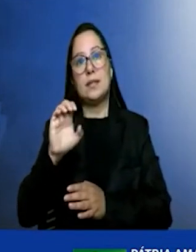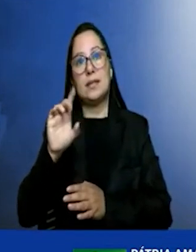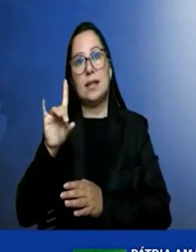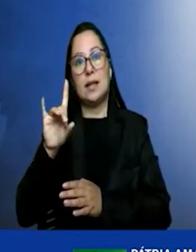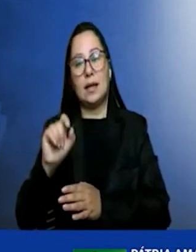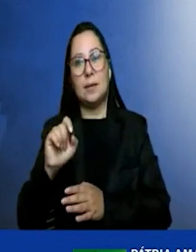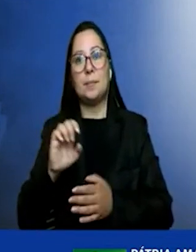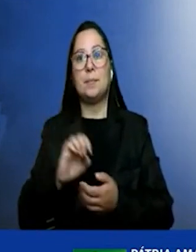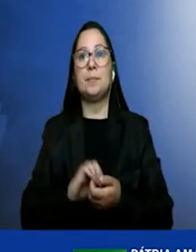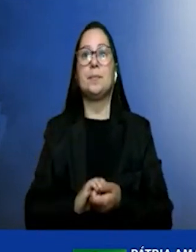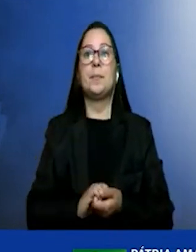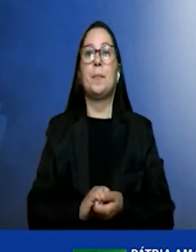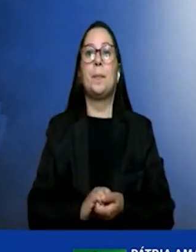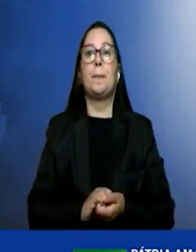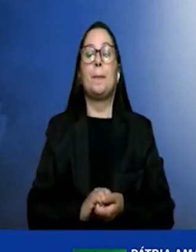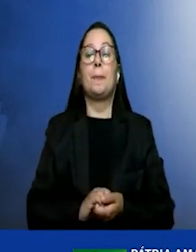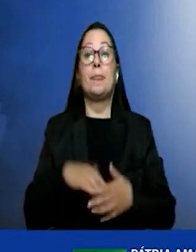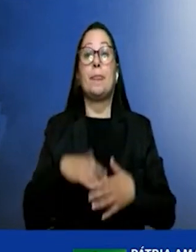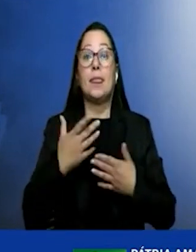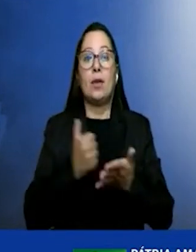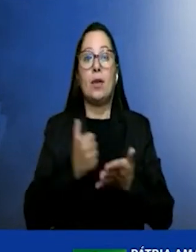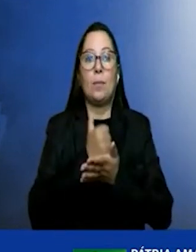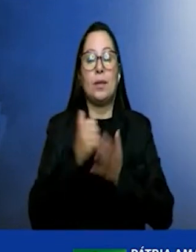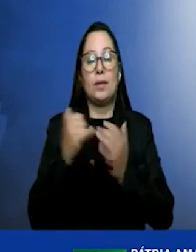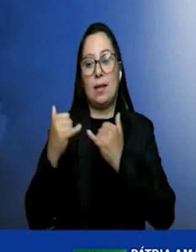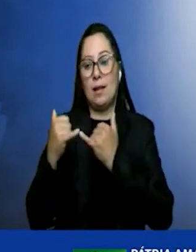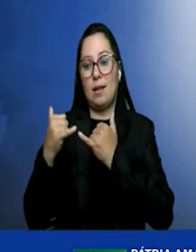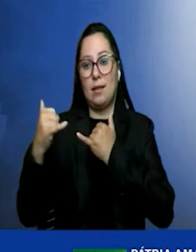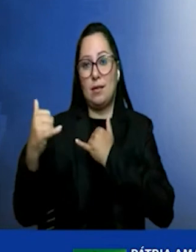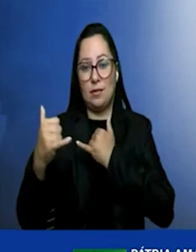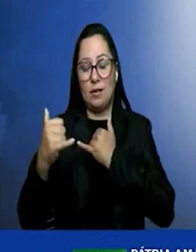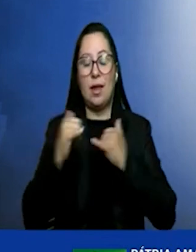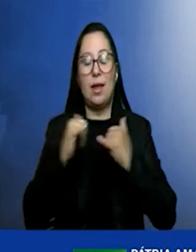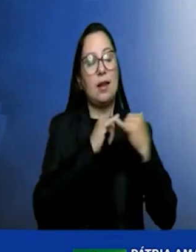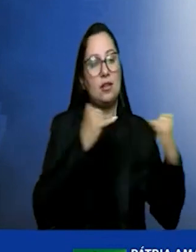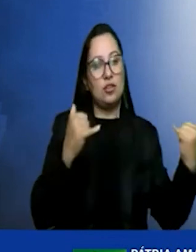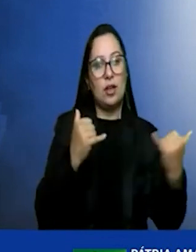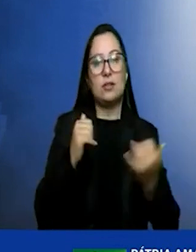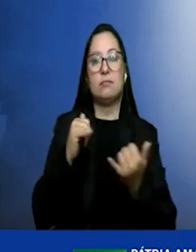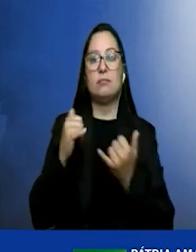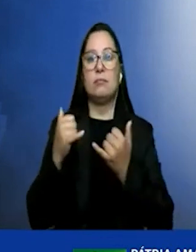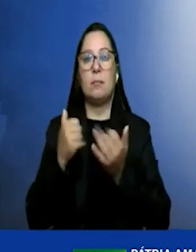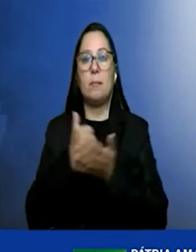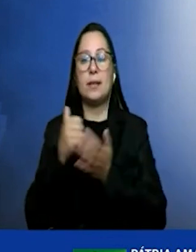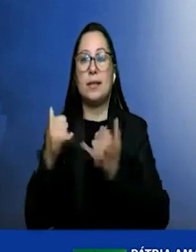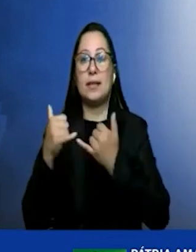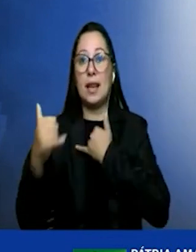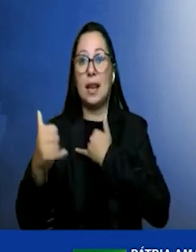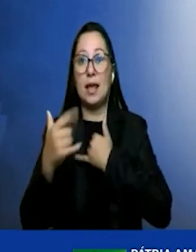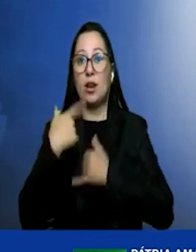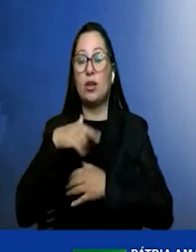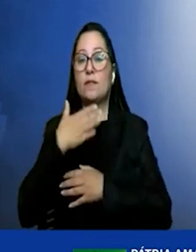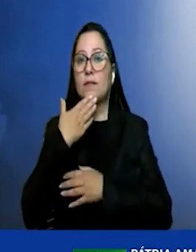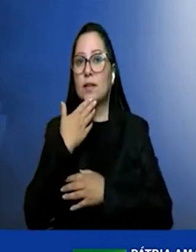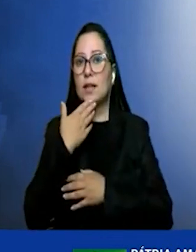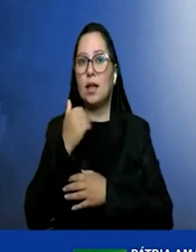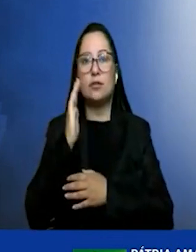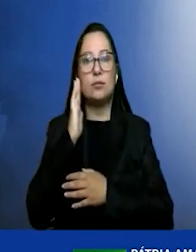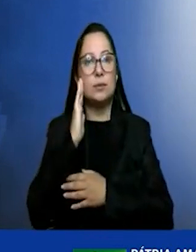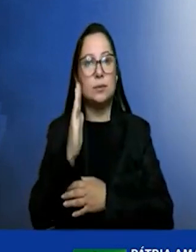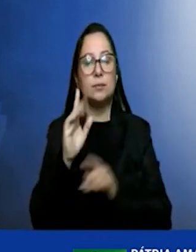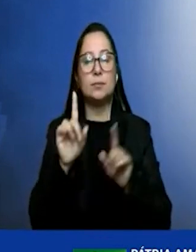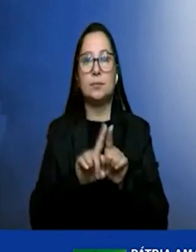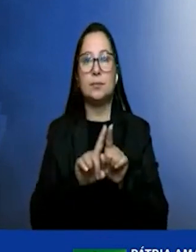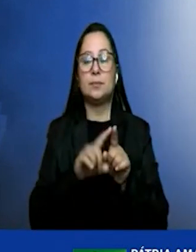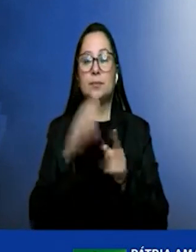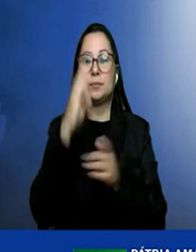da matriz energética que é bem mais ampla para a matriz elétrica a nossa vantagem fica ainda mais evidente então o Brasil